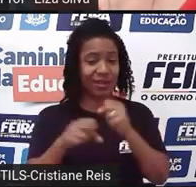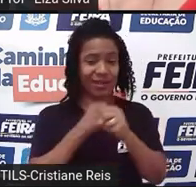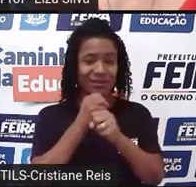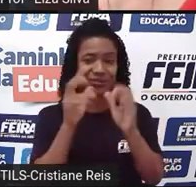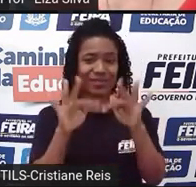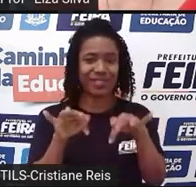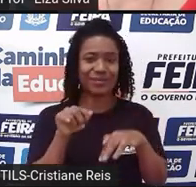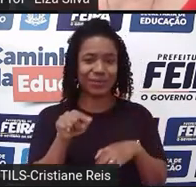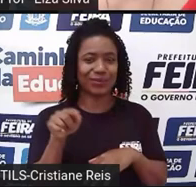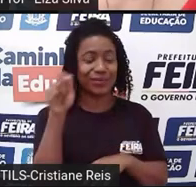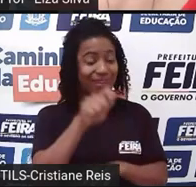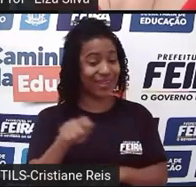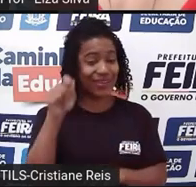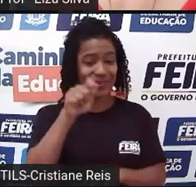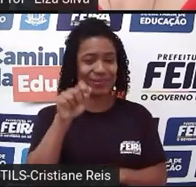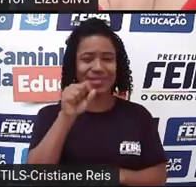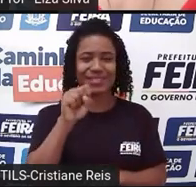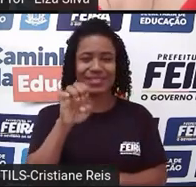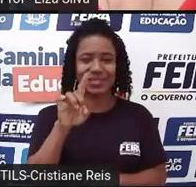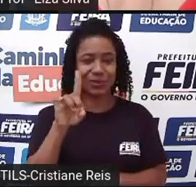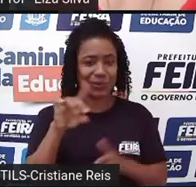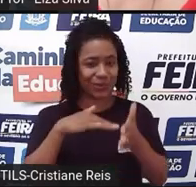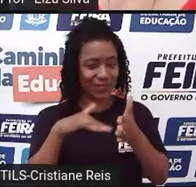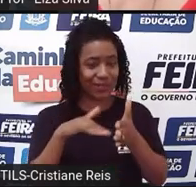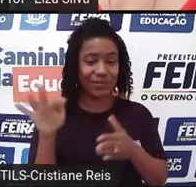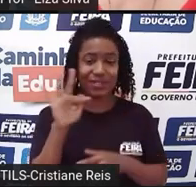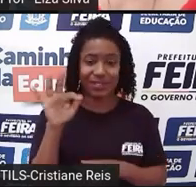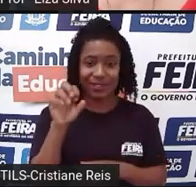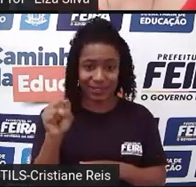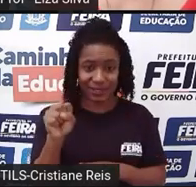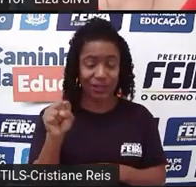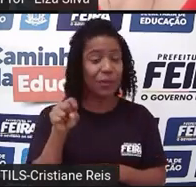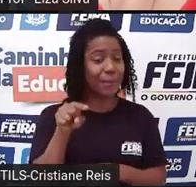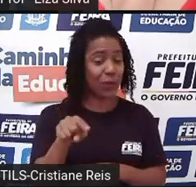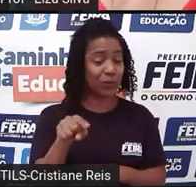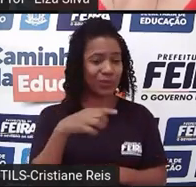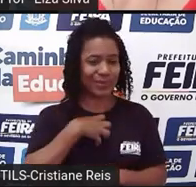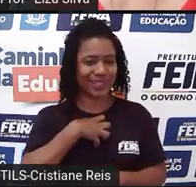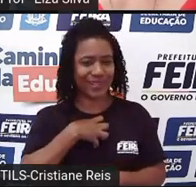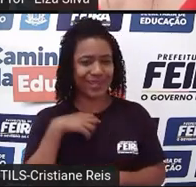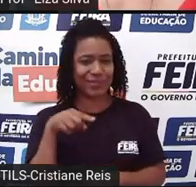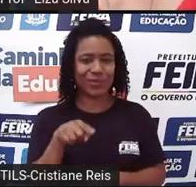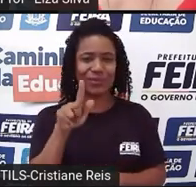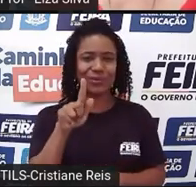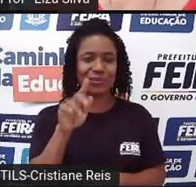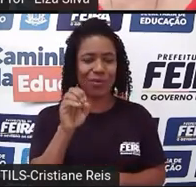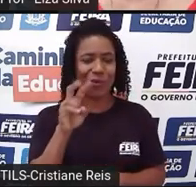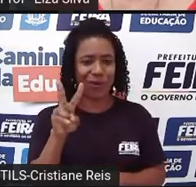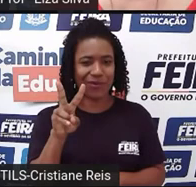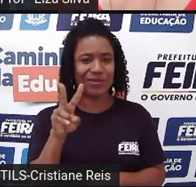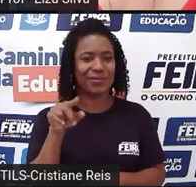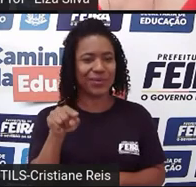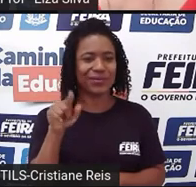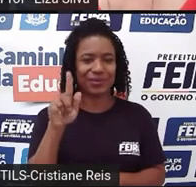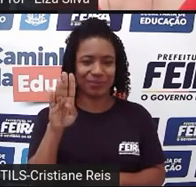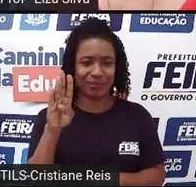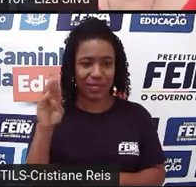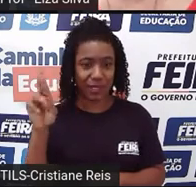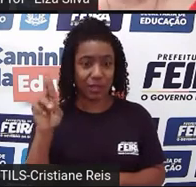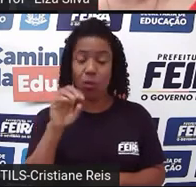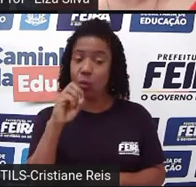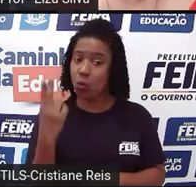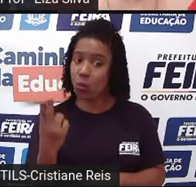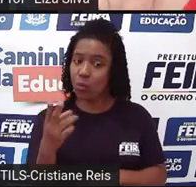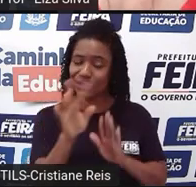.feiradesantana.ba.gov.br ou de repente fazer uma foto do seu texto